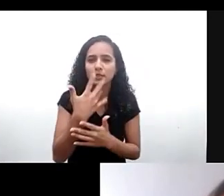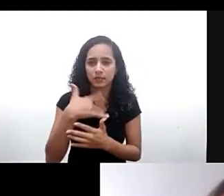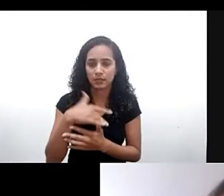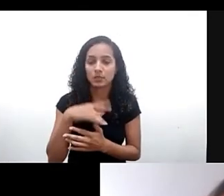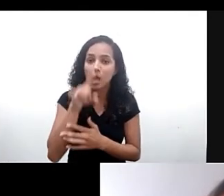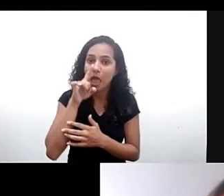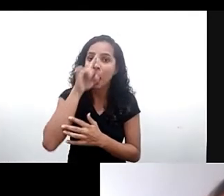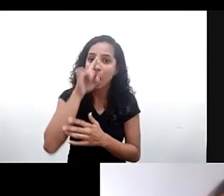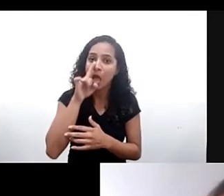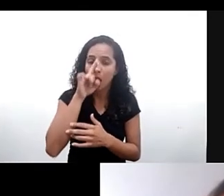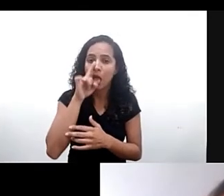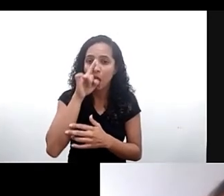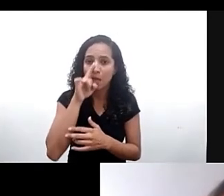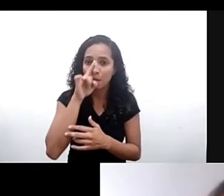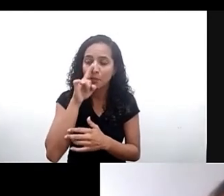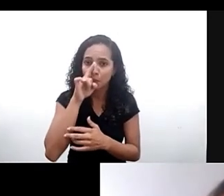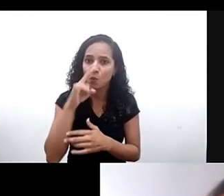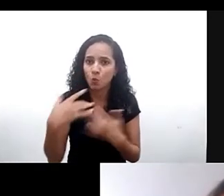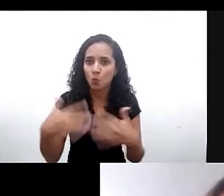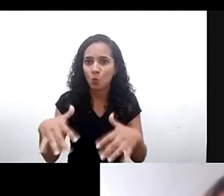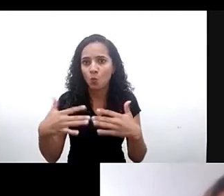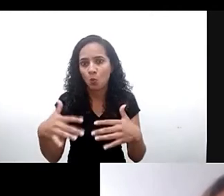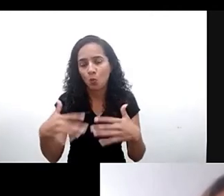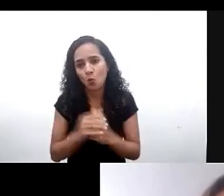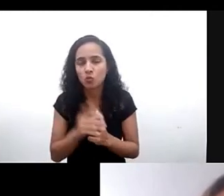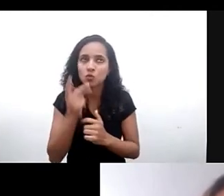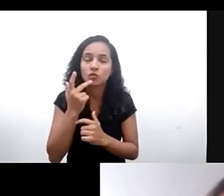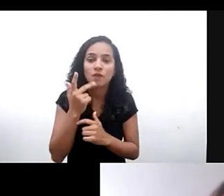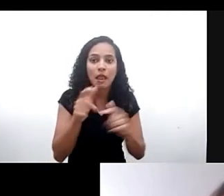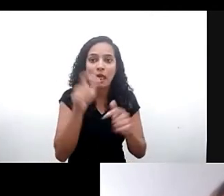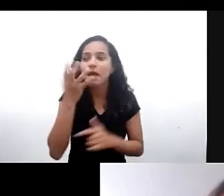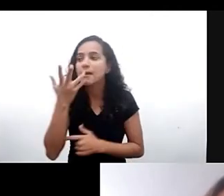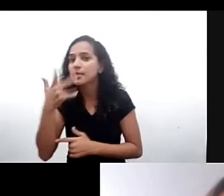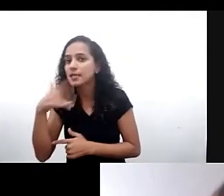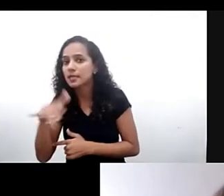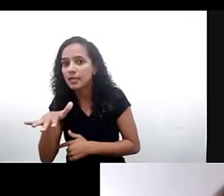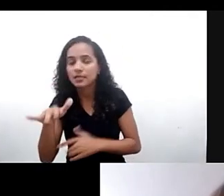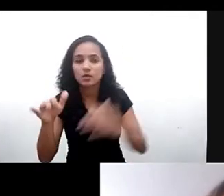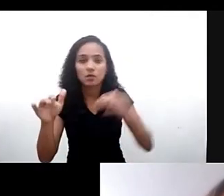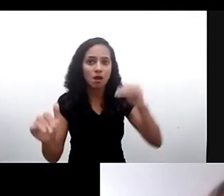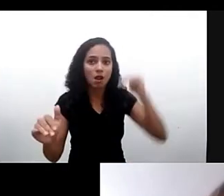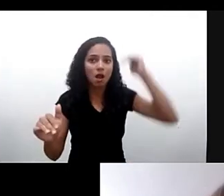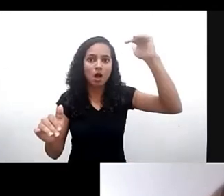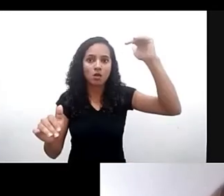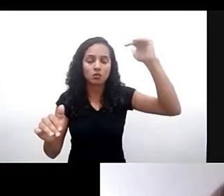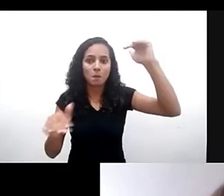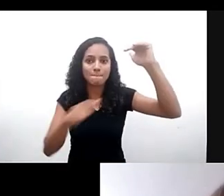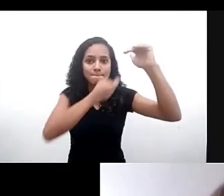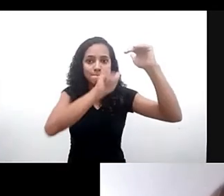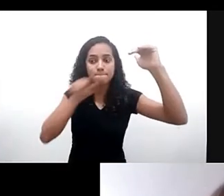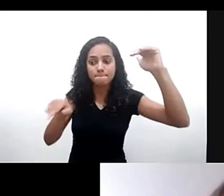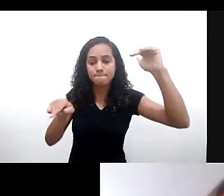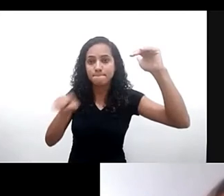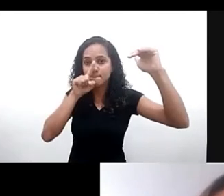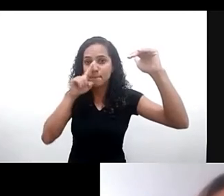geral a gente quando a gente está falando de um tratamento de dados para adulto e isso seja sob o ponto de vista da vigilância seja sob ponto